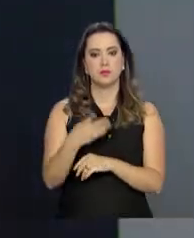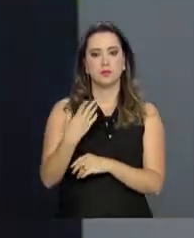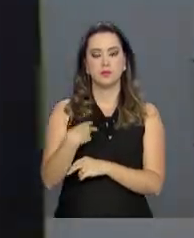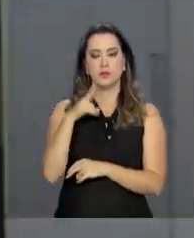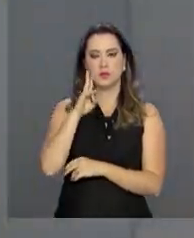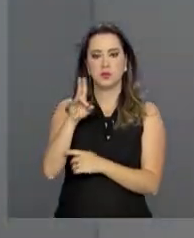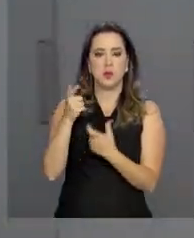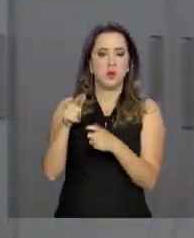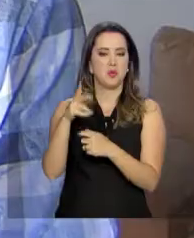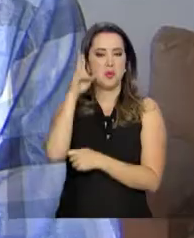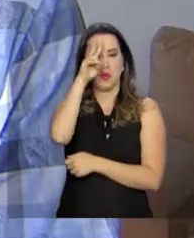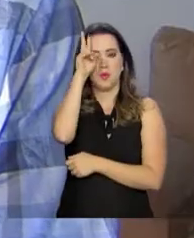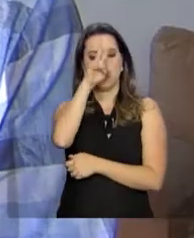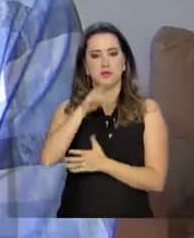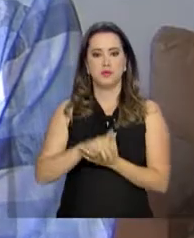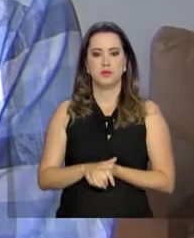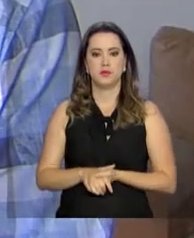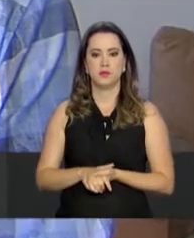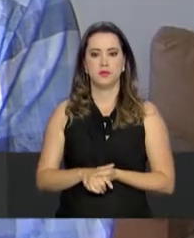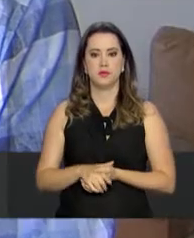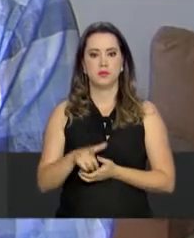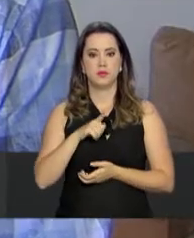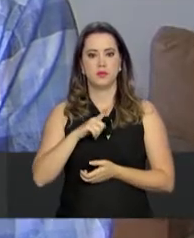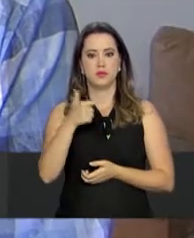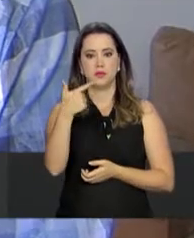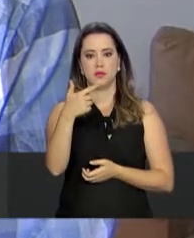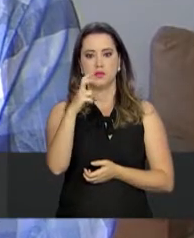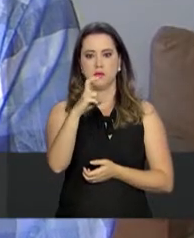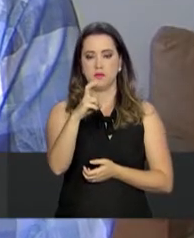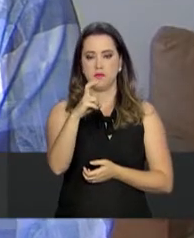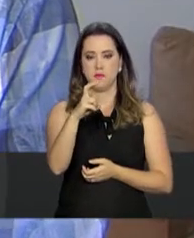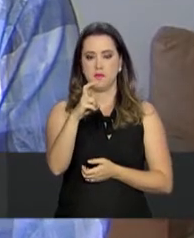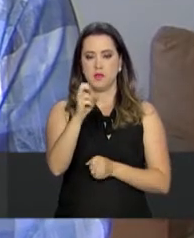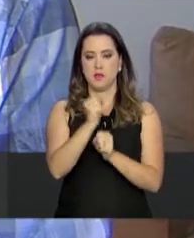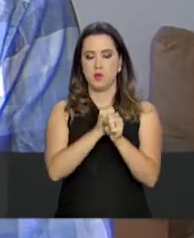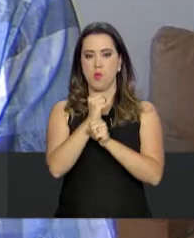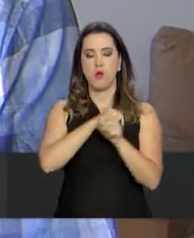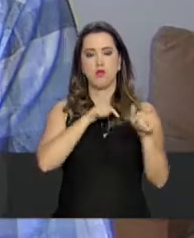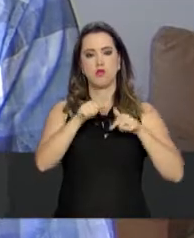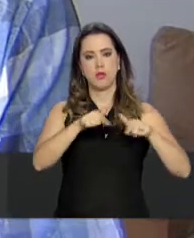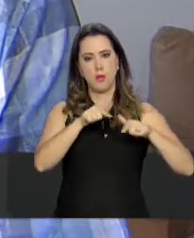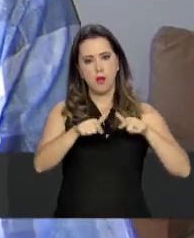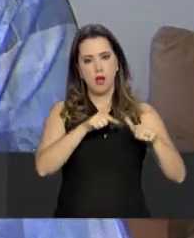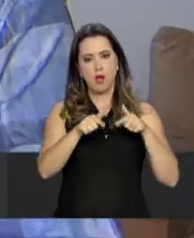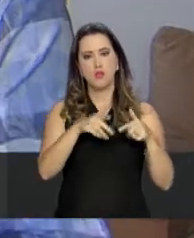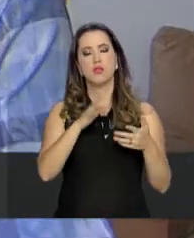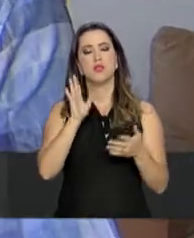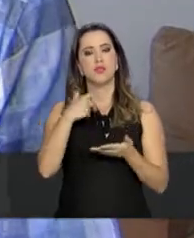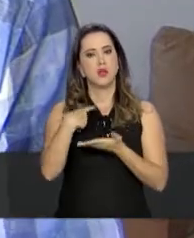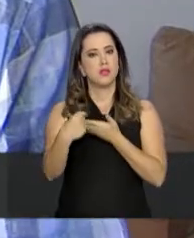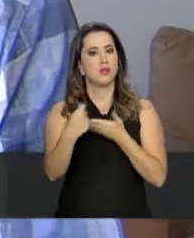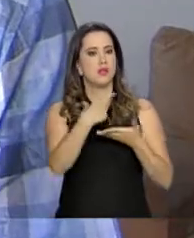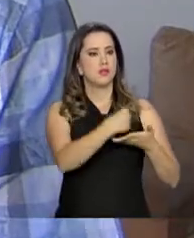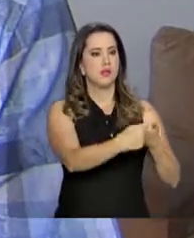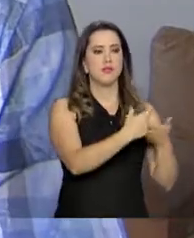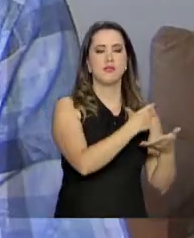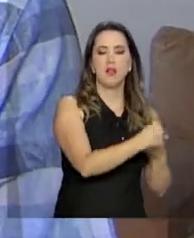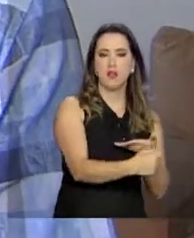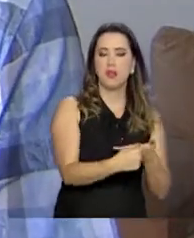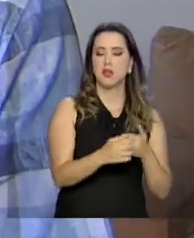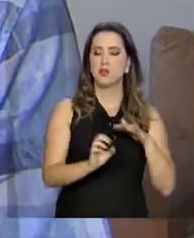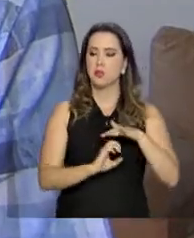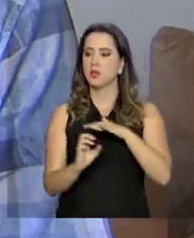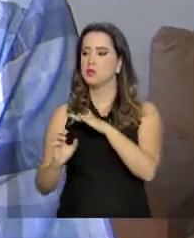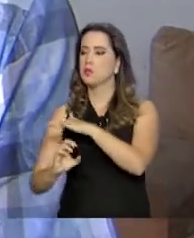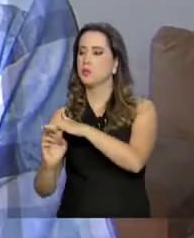onde nem lembrava. Eu tenho 25 anos de carreira em publicidade. E eu já tinha saído de algumas agências, mas sempre entrava em outras e não